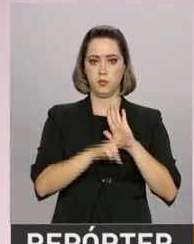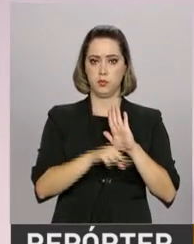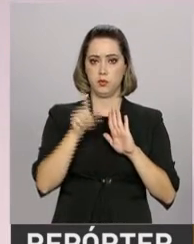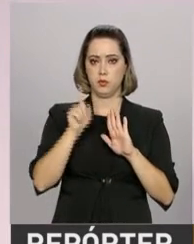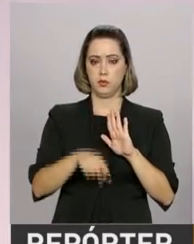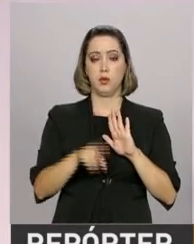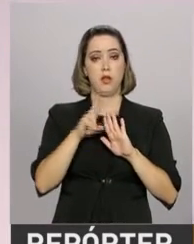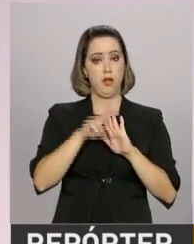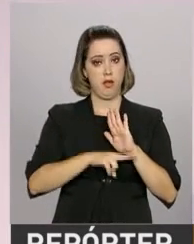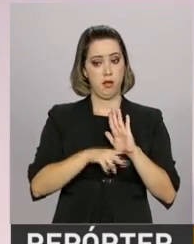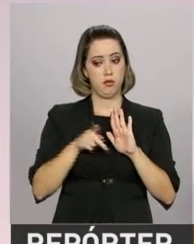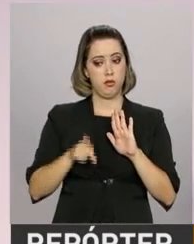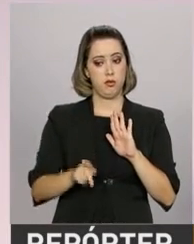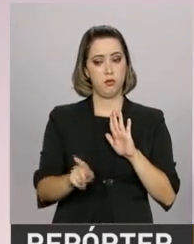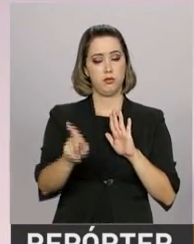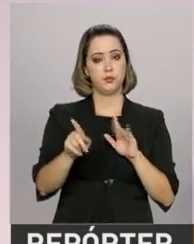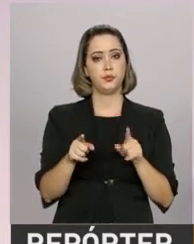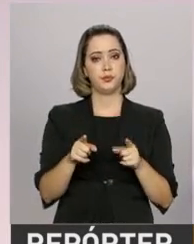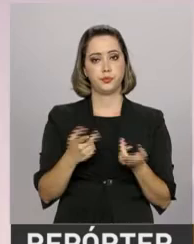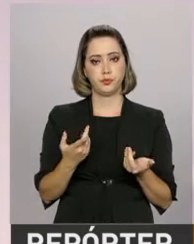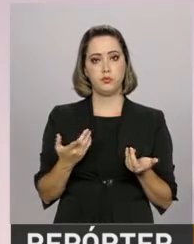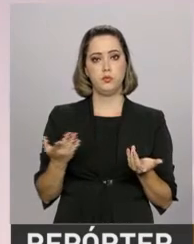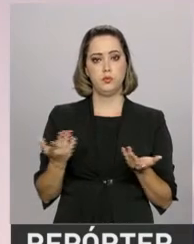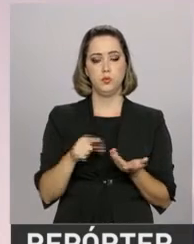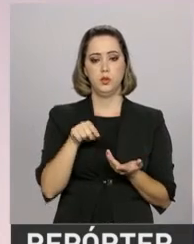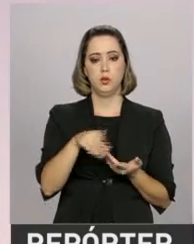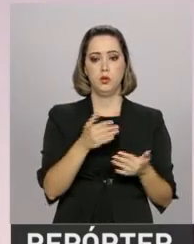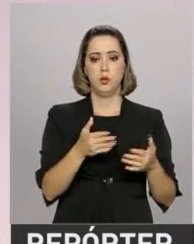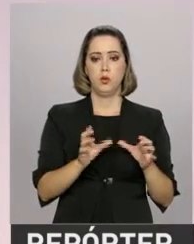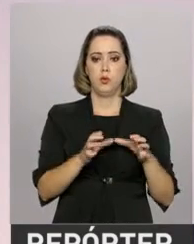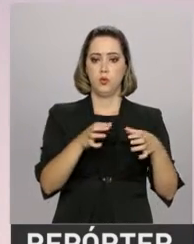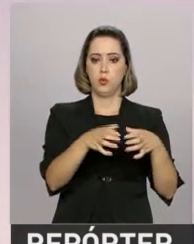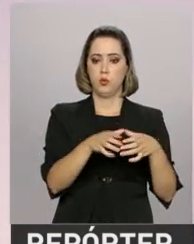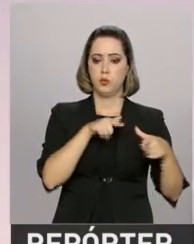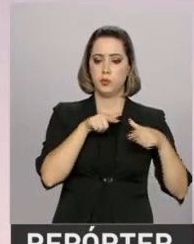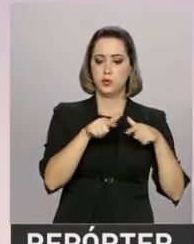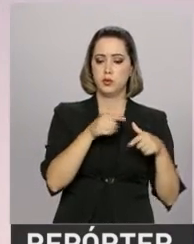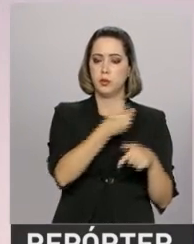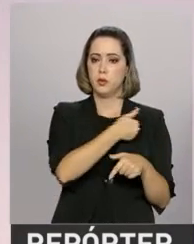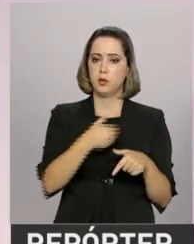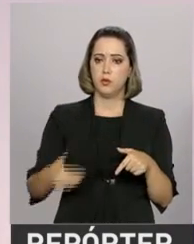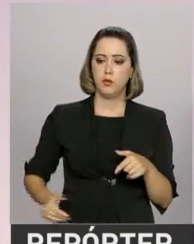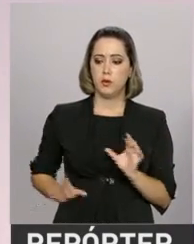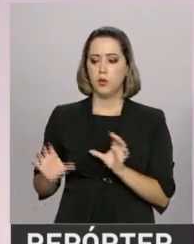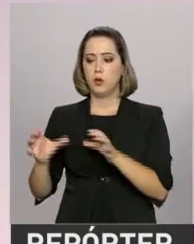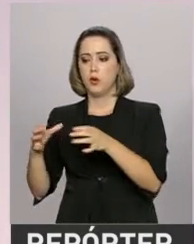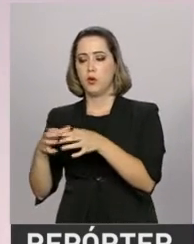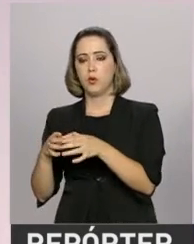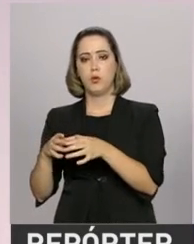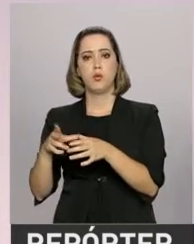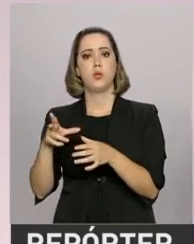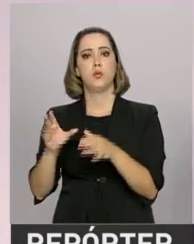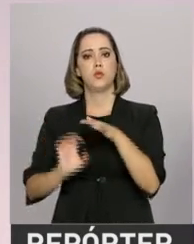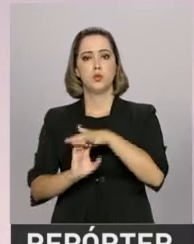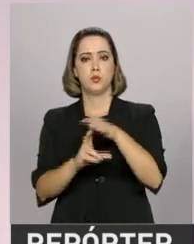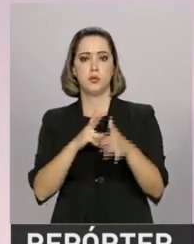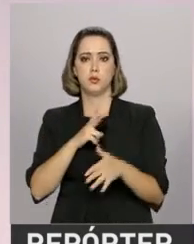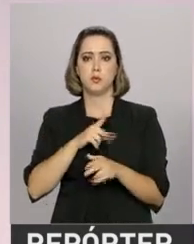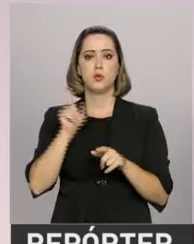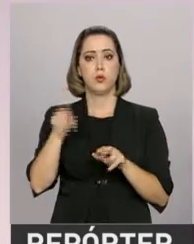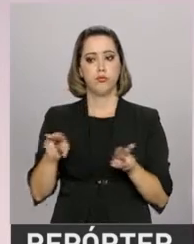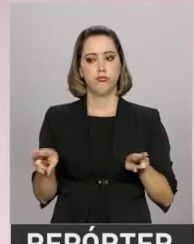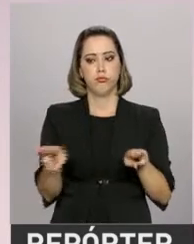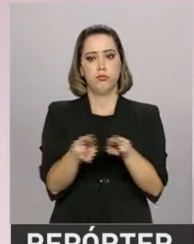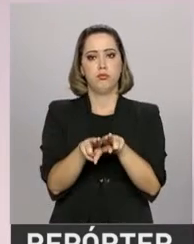permanente, as regras que passam a se aplicar aos servidores públicos ou às pessoas do RGPS, elas são iguais.